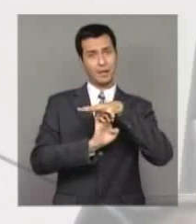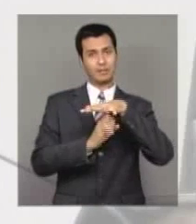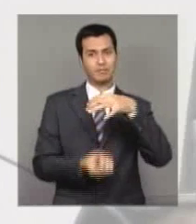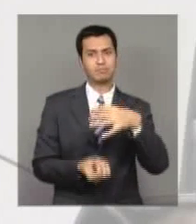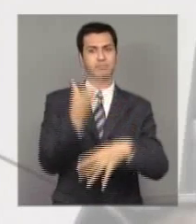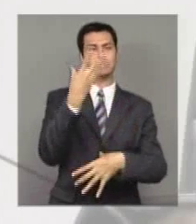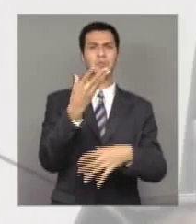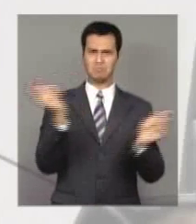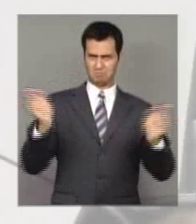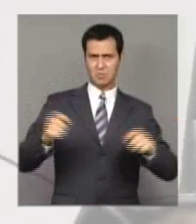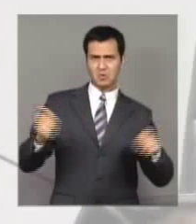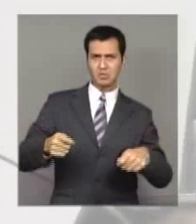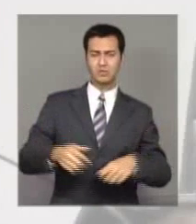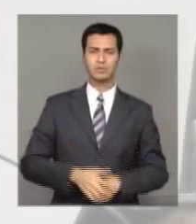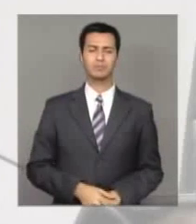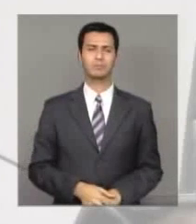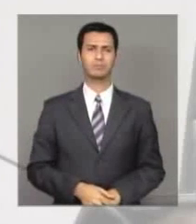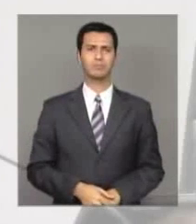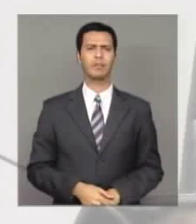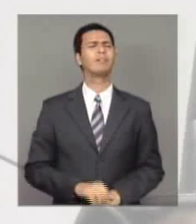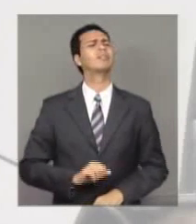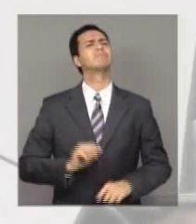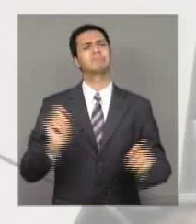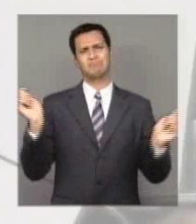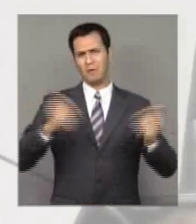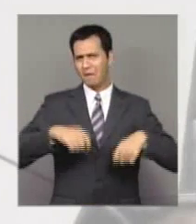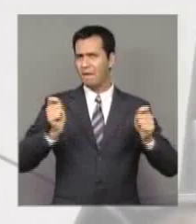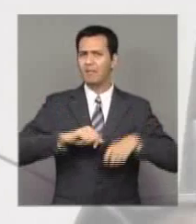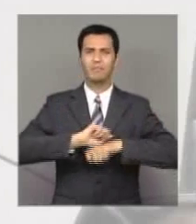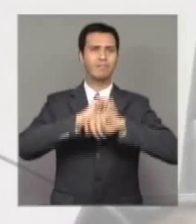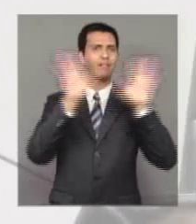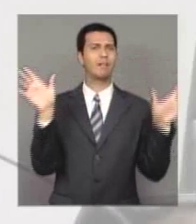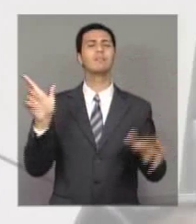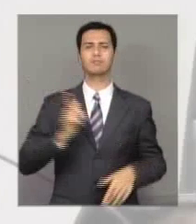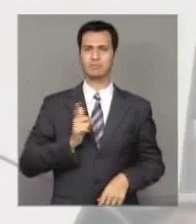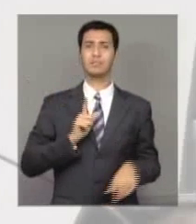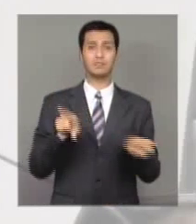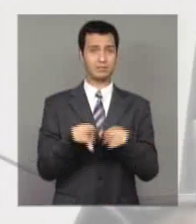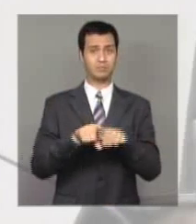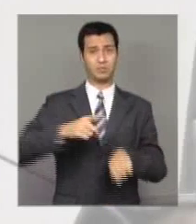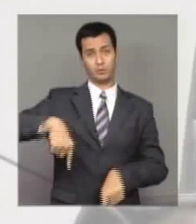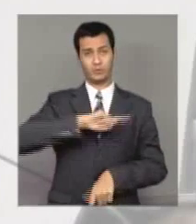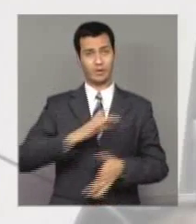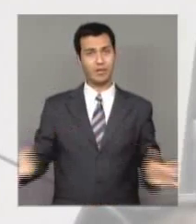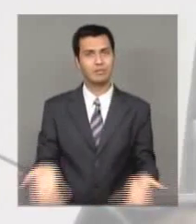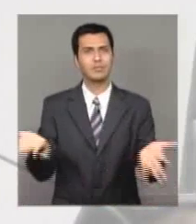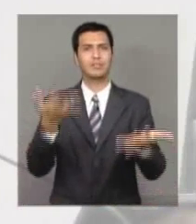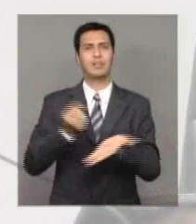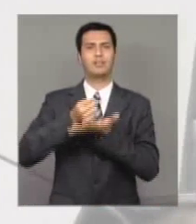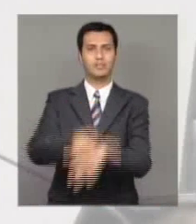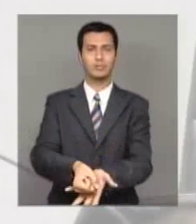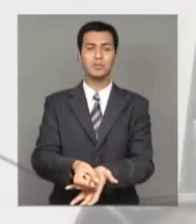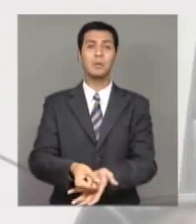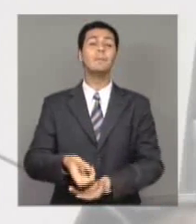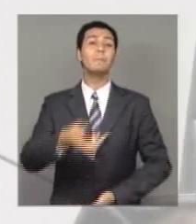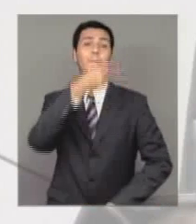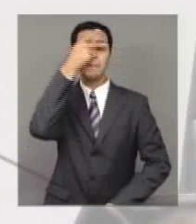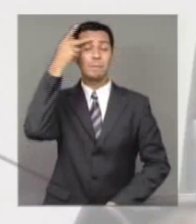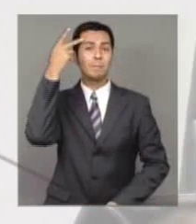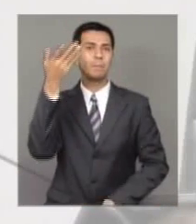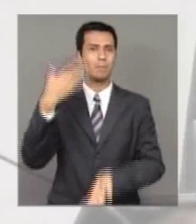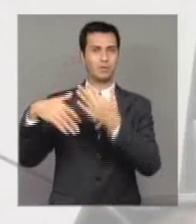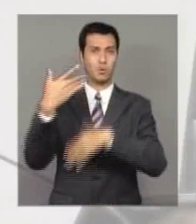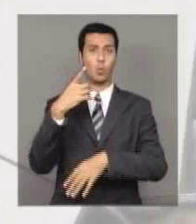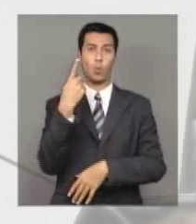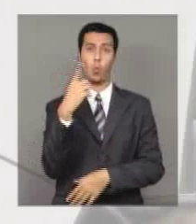tem espaço? Claro que tem espaço e tem também incentivo. Daqueles mais de um milhão de empreendedores que